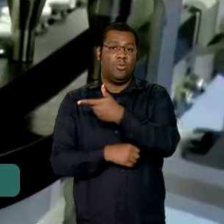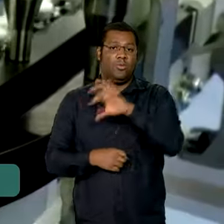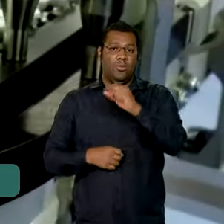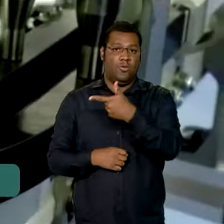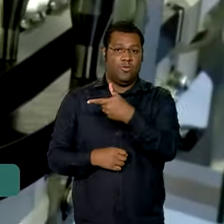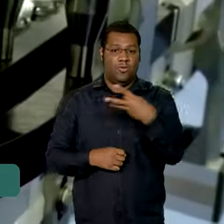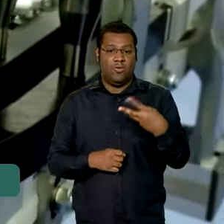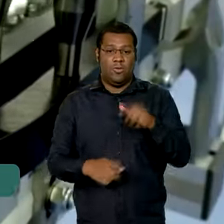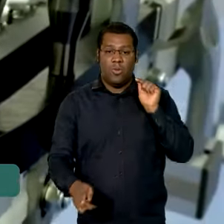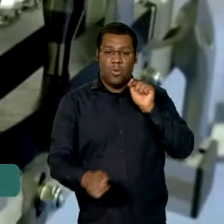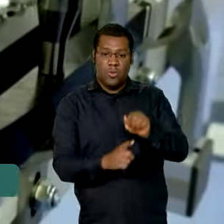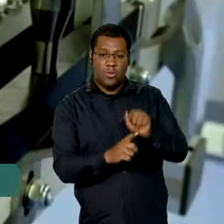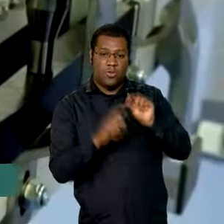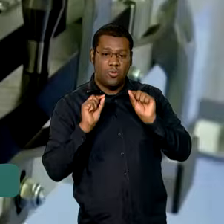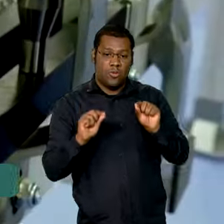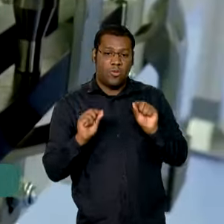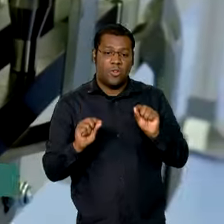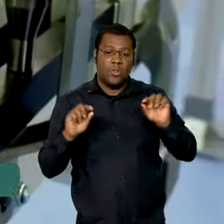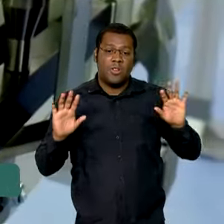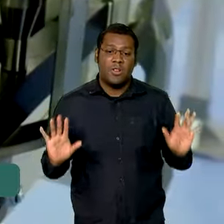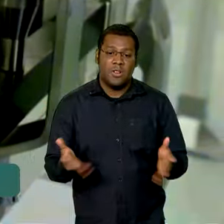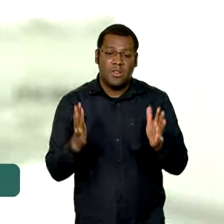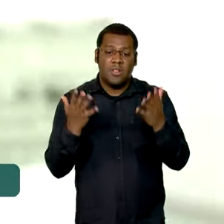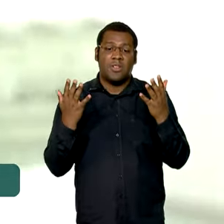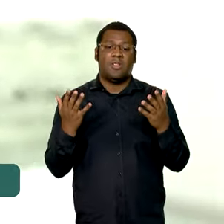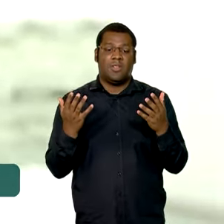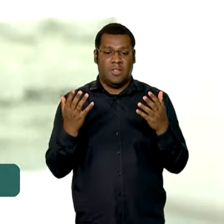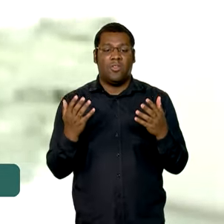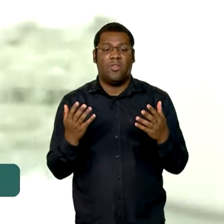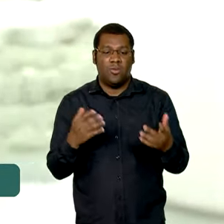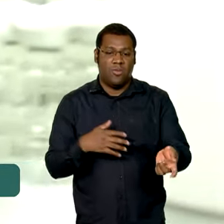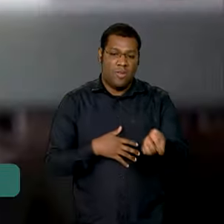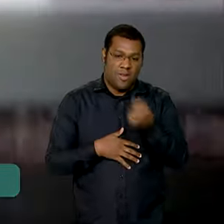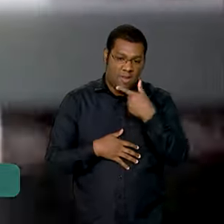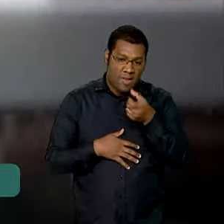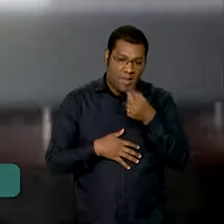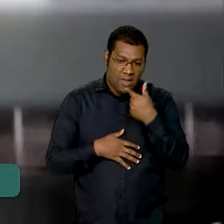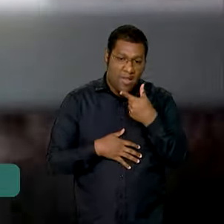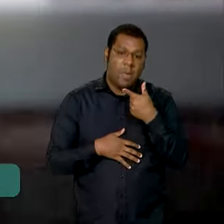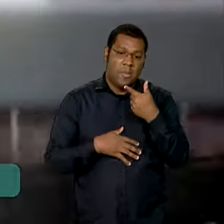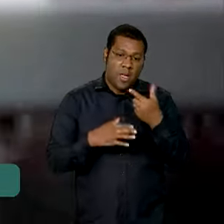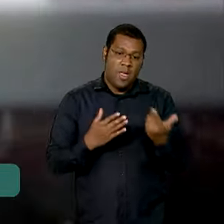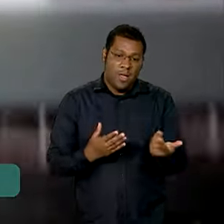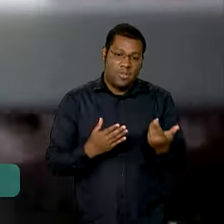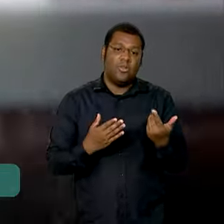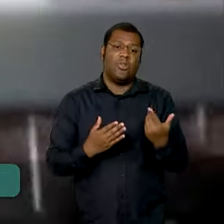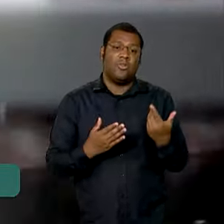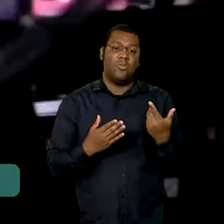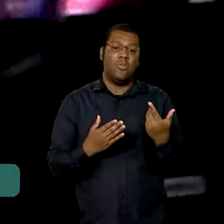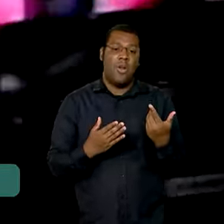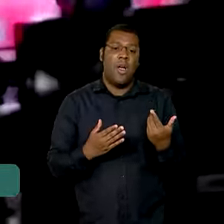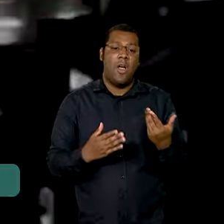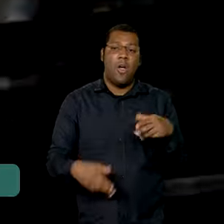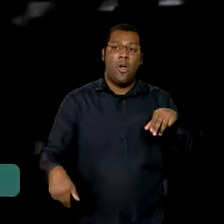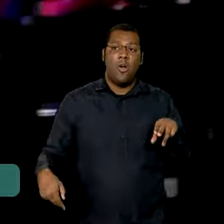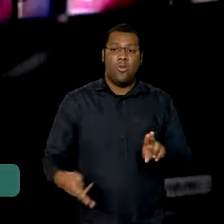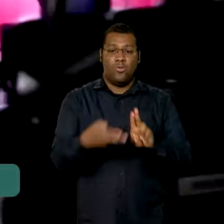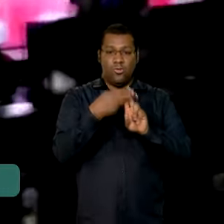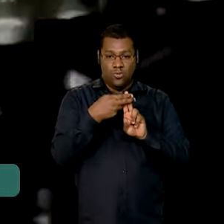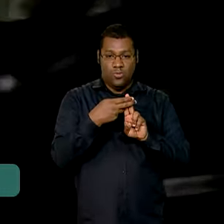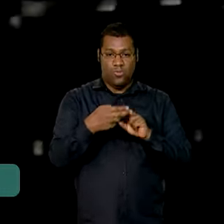expandir a produção nacional de itens prioritários para o SUS e, assim, reduzir a